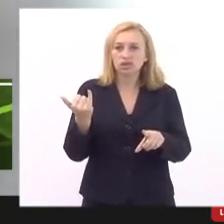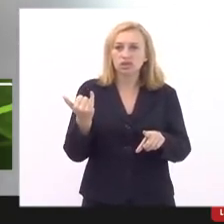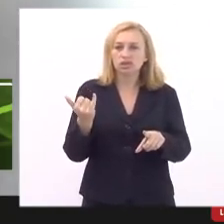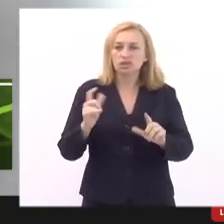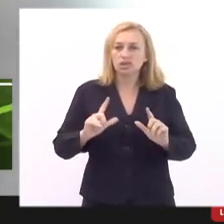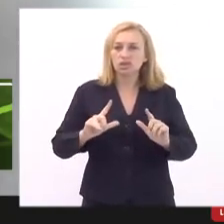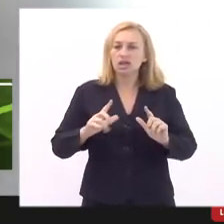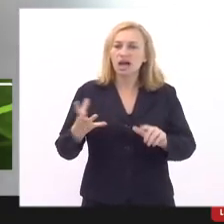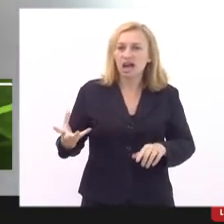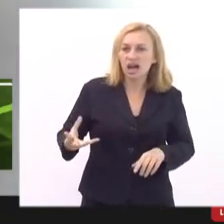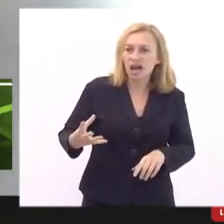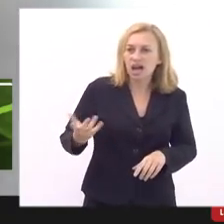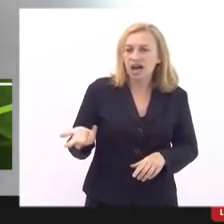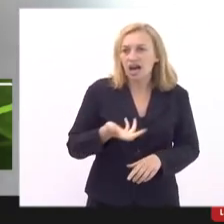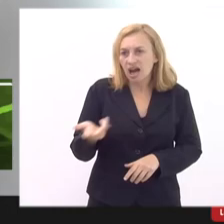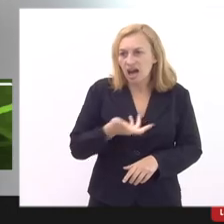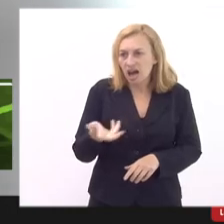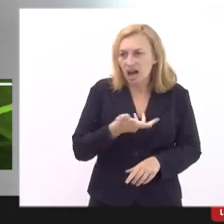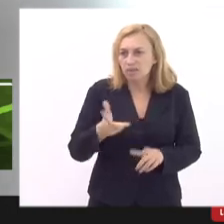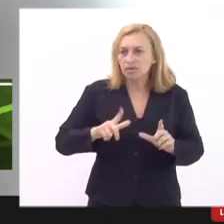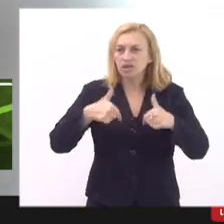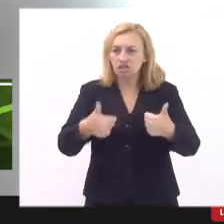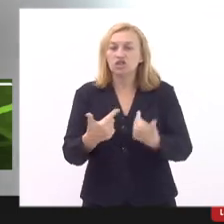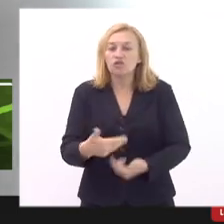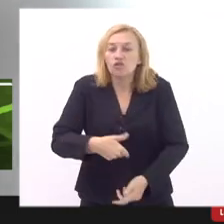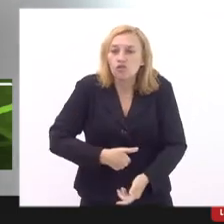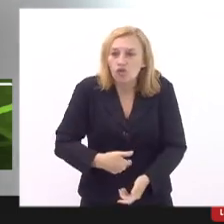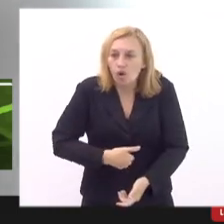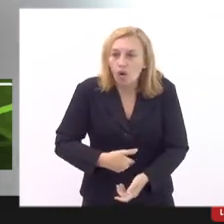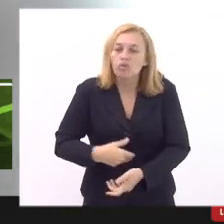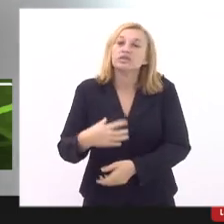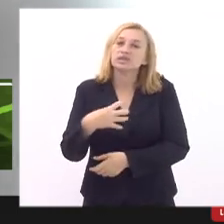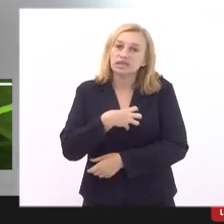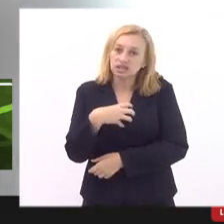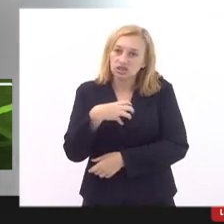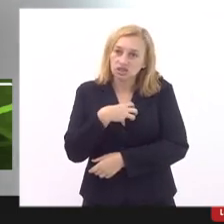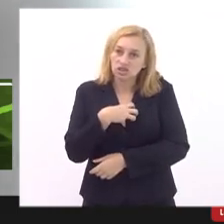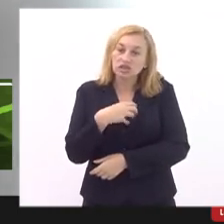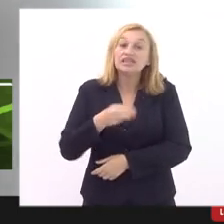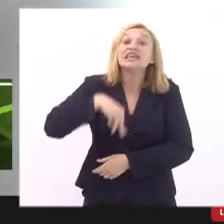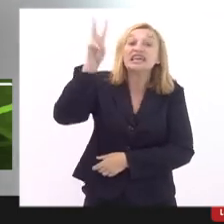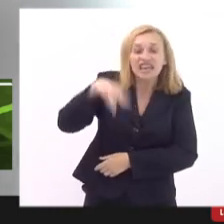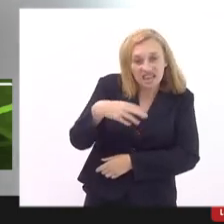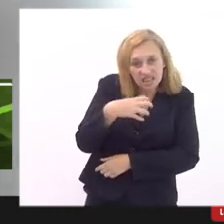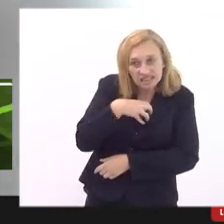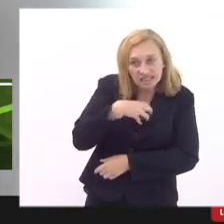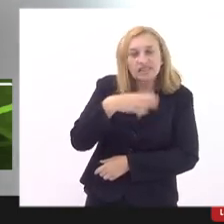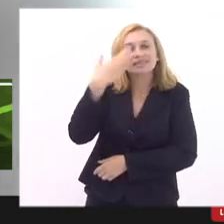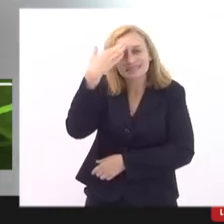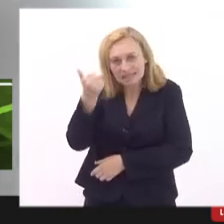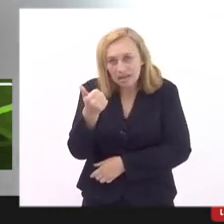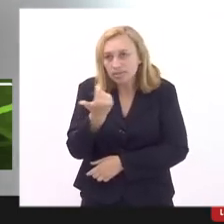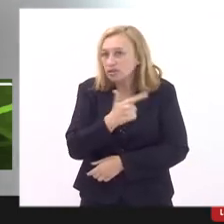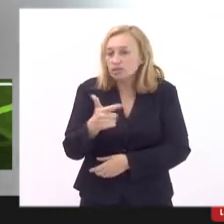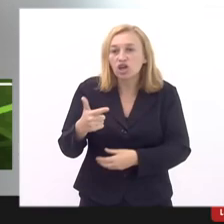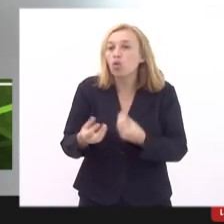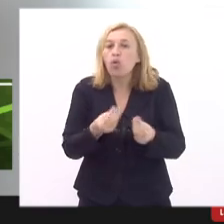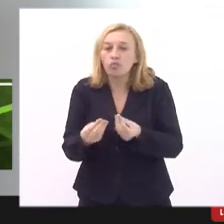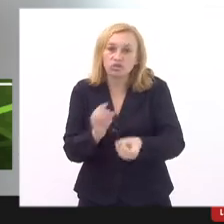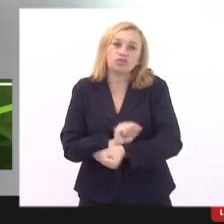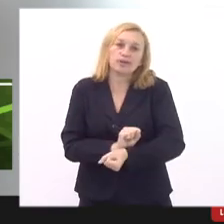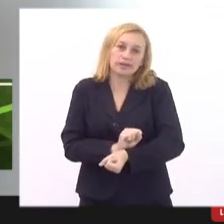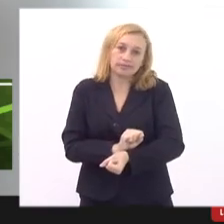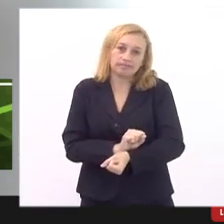com rapidez porque fome a gente sente e quem sente sabe que não dá para esperar